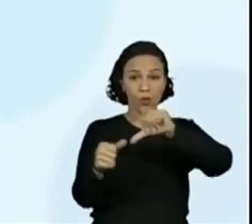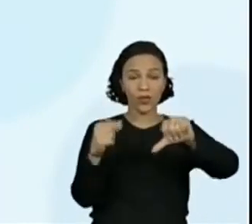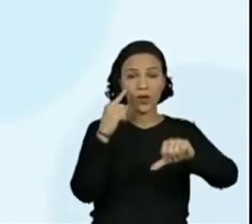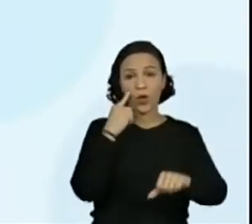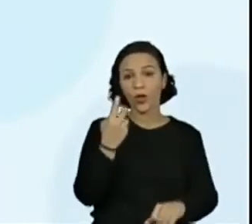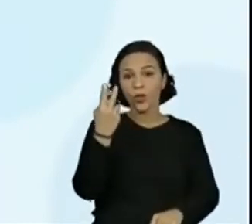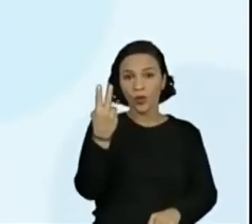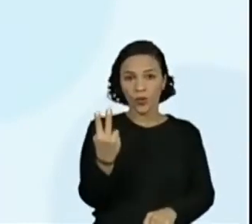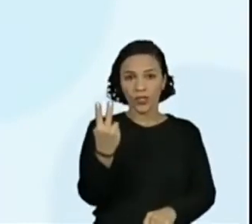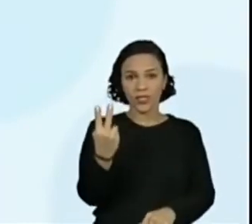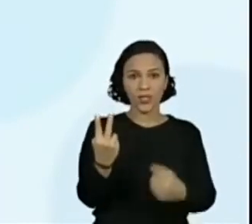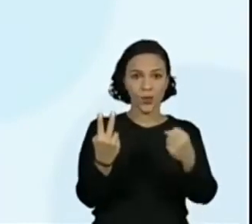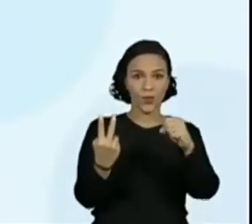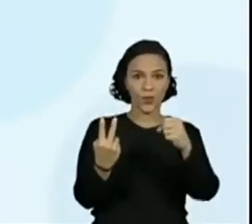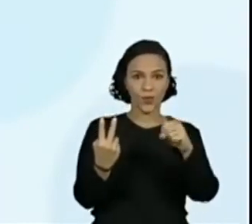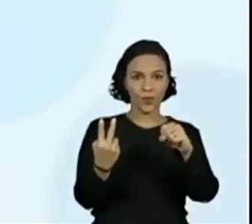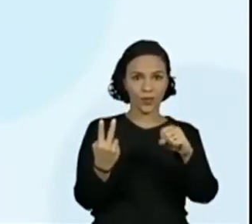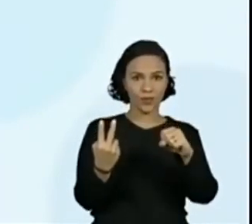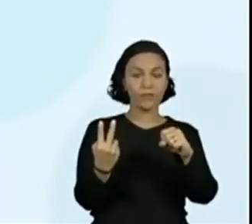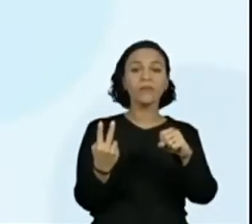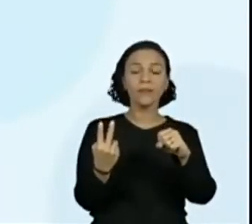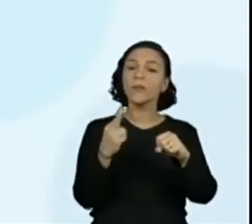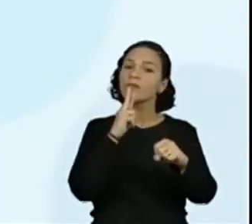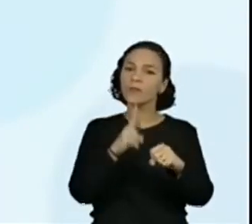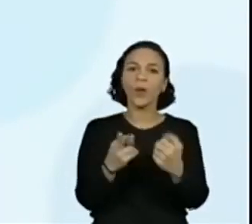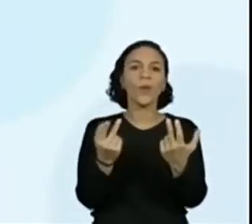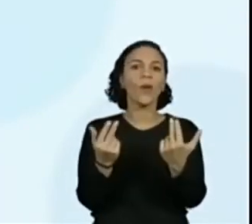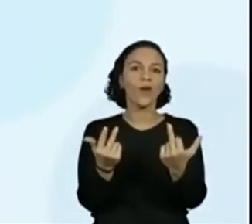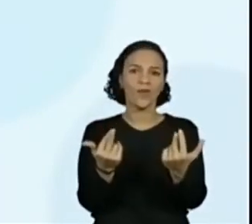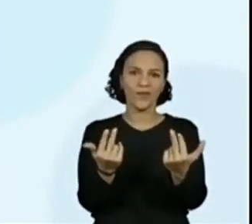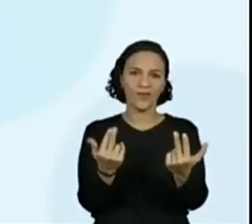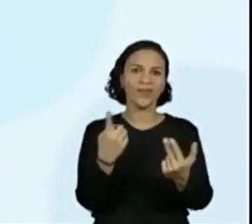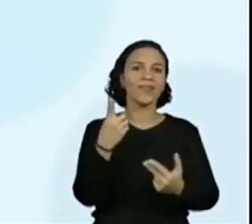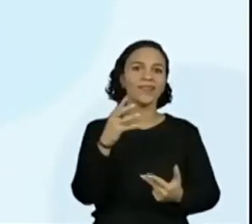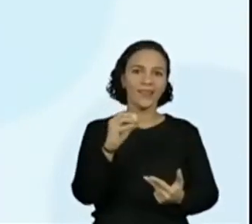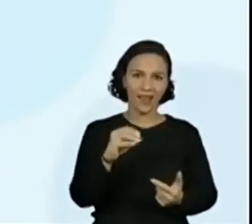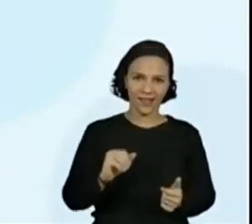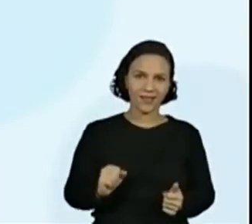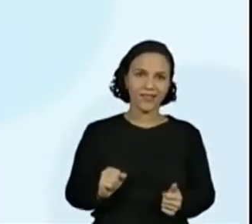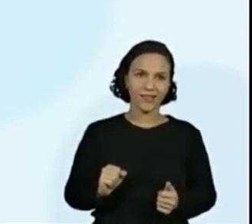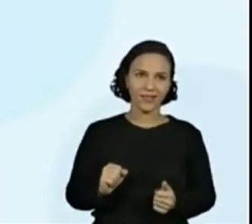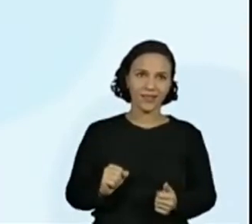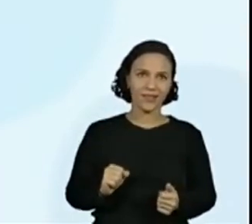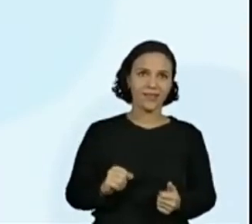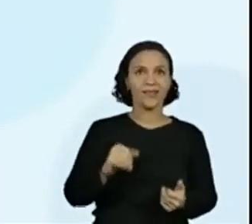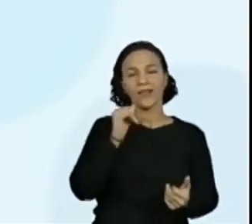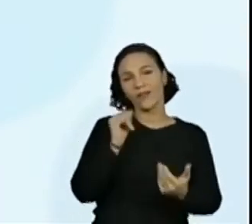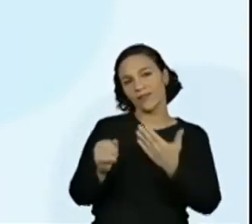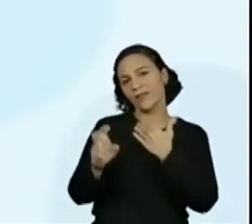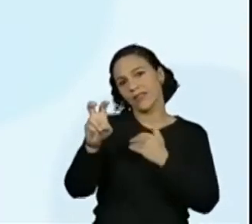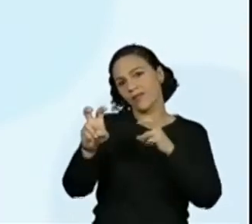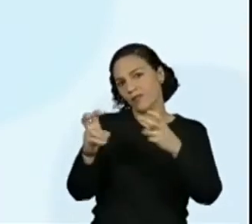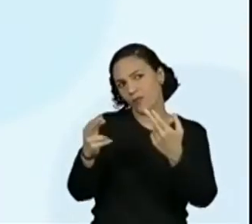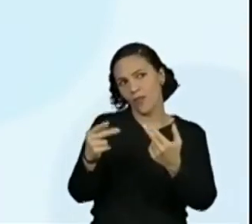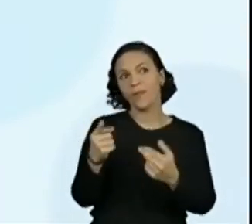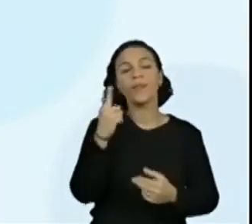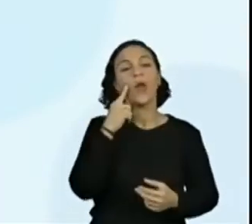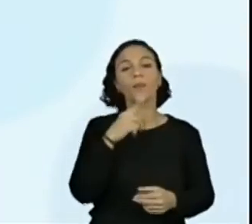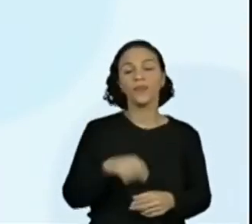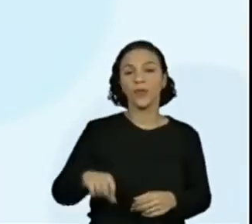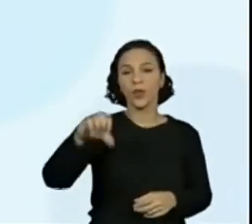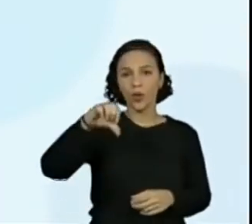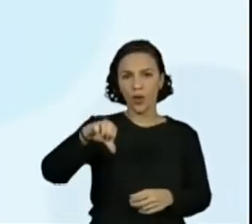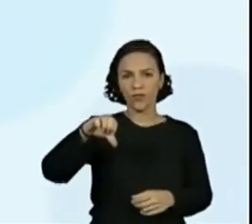ó, fosse 2 mais 8, o resultado seria o mesmo. Aqui nem precisa falar, né? Aqui a mesma